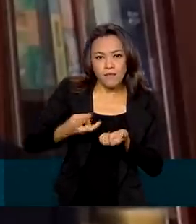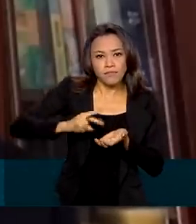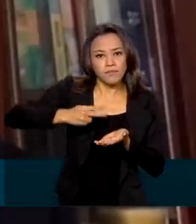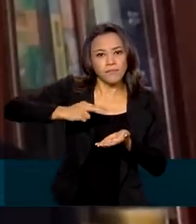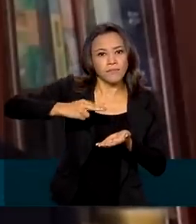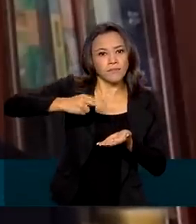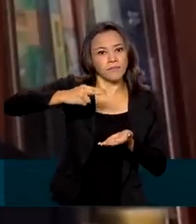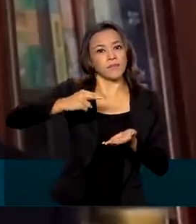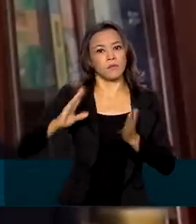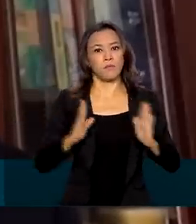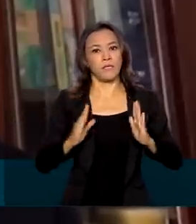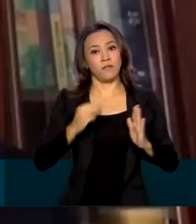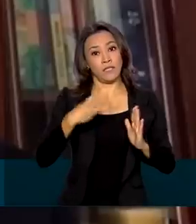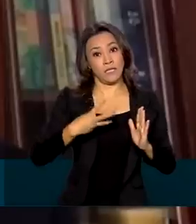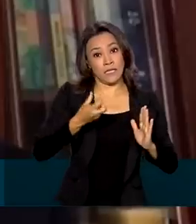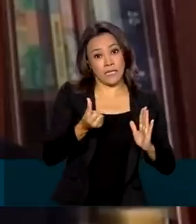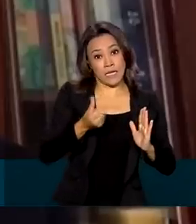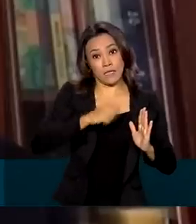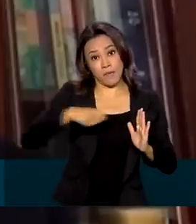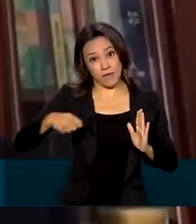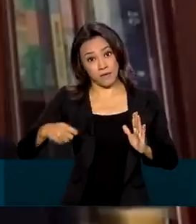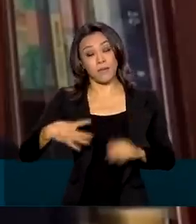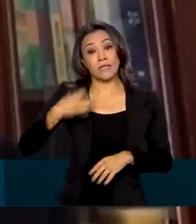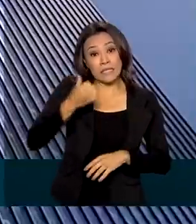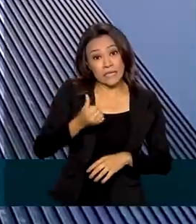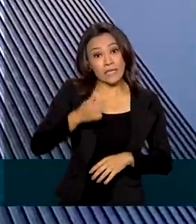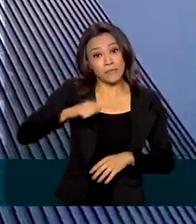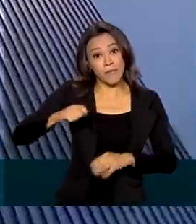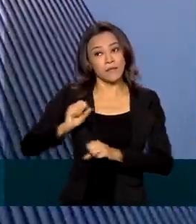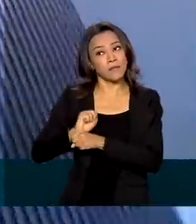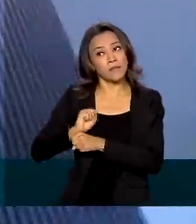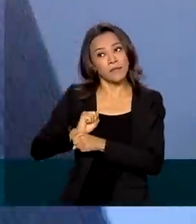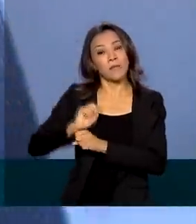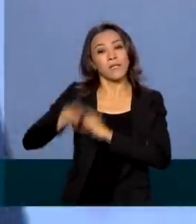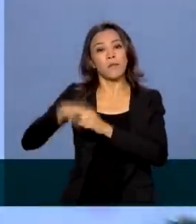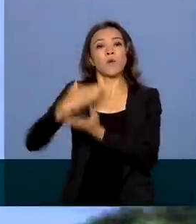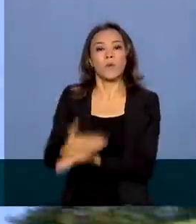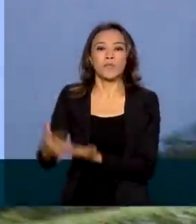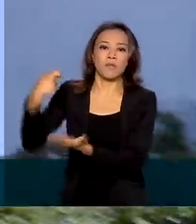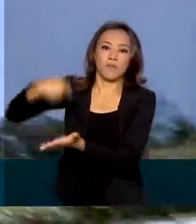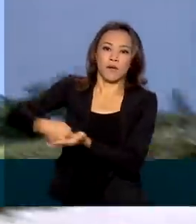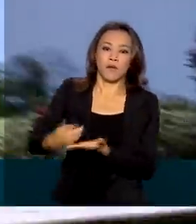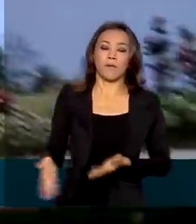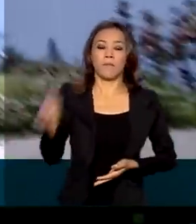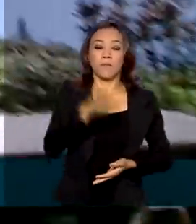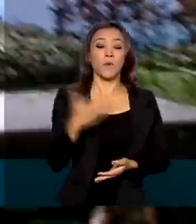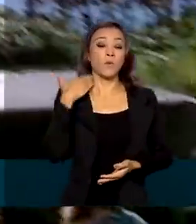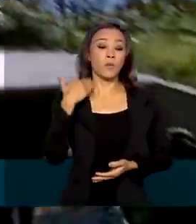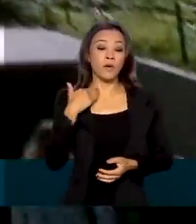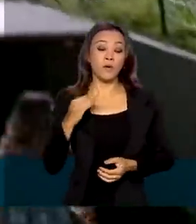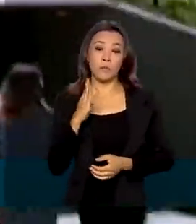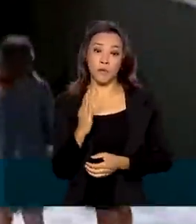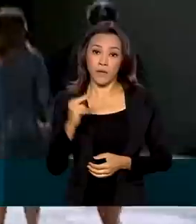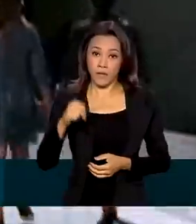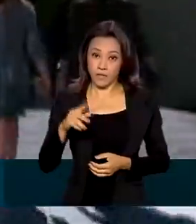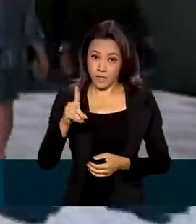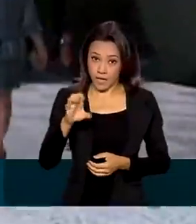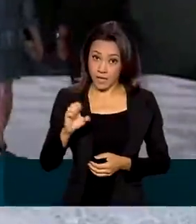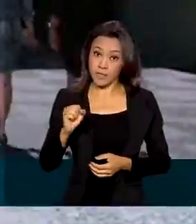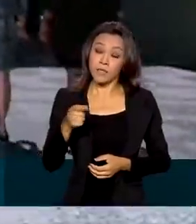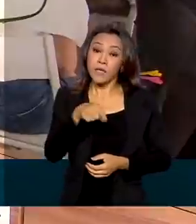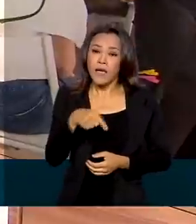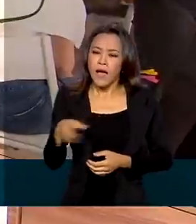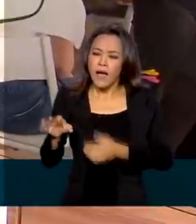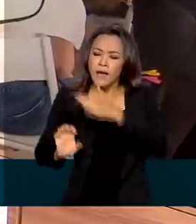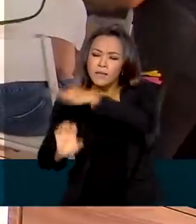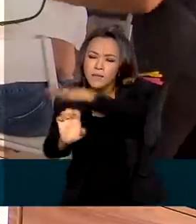36 meses para pagar, 6 meses de carência. Segundo o BNDES, 18% dos microempreendedores